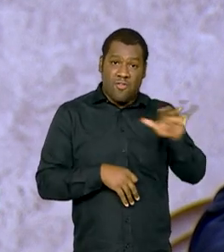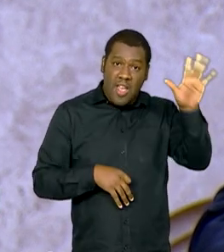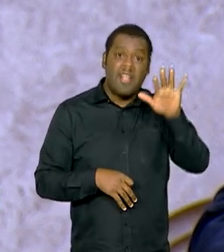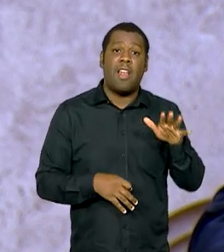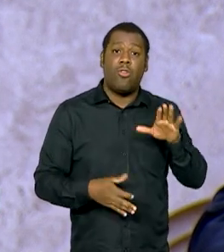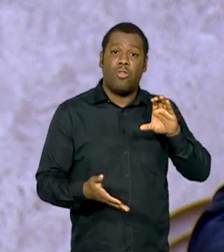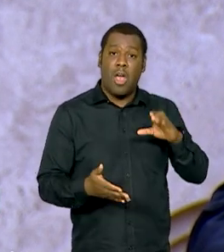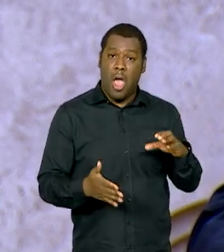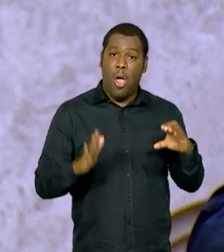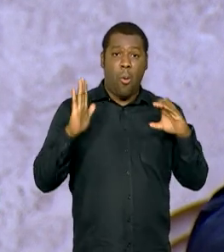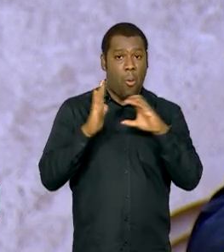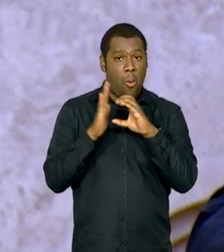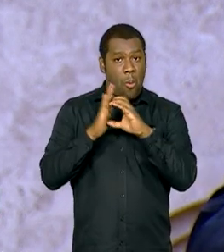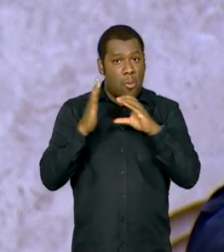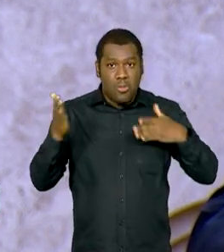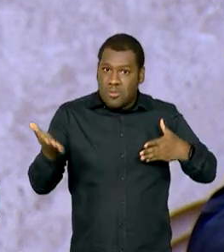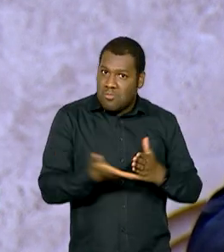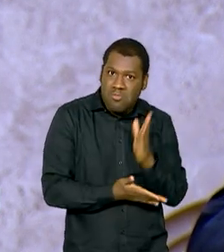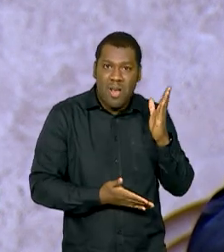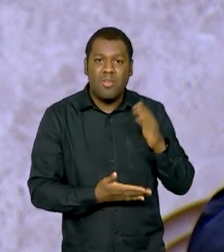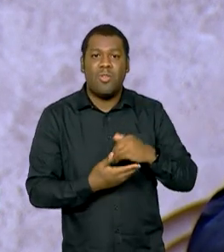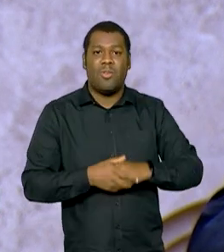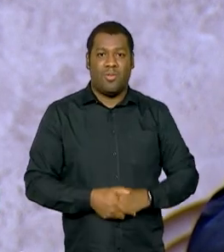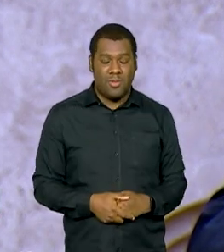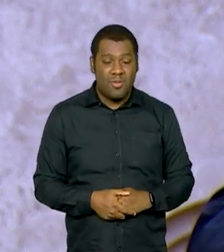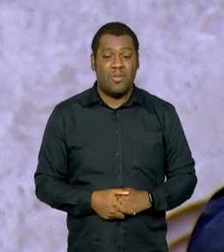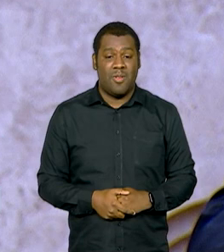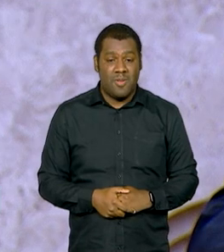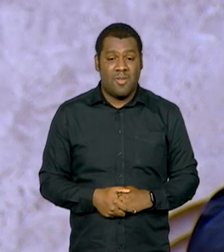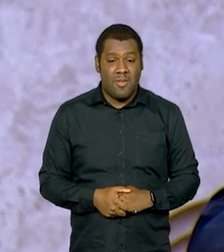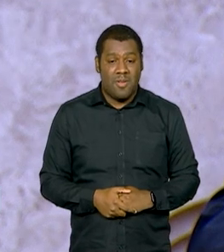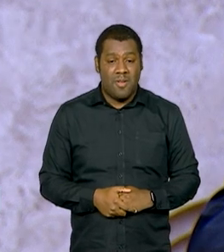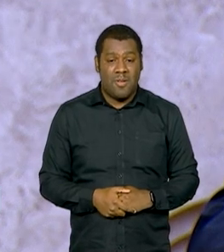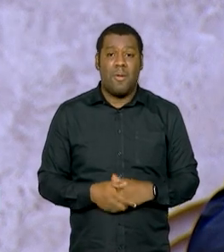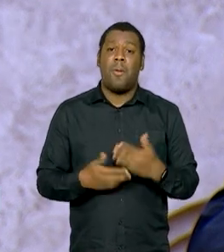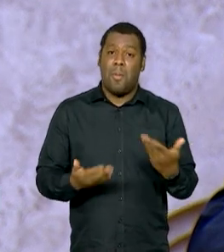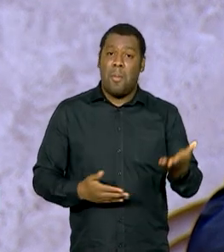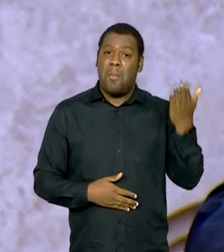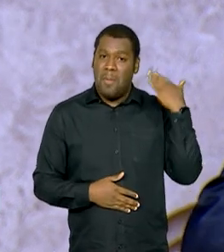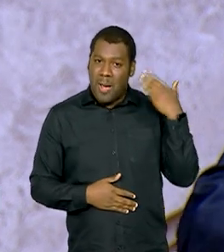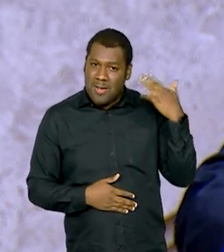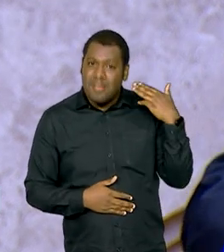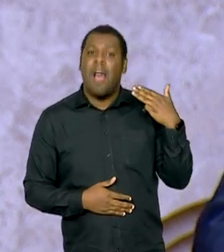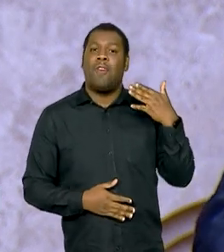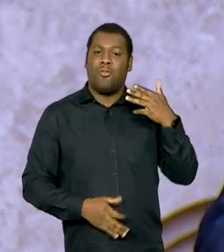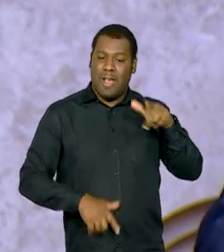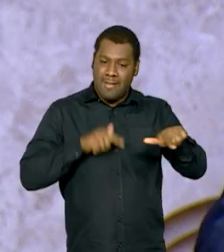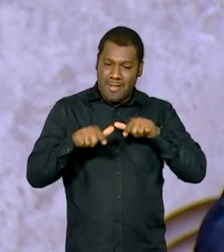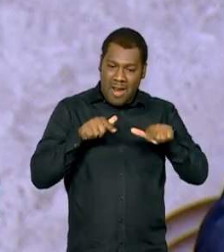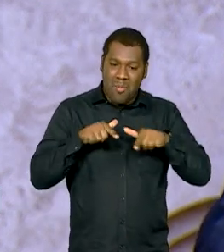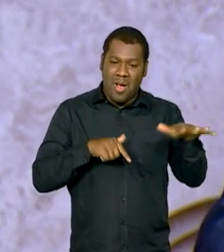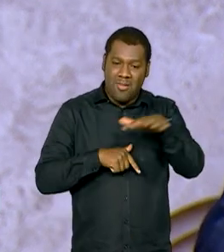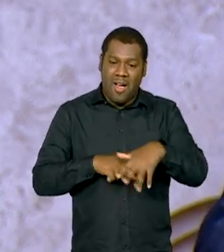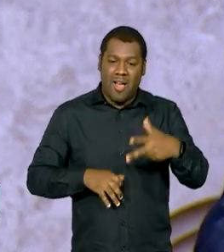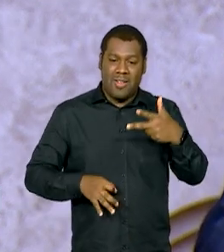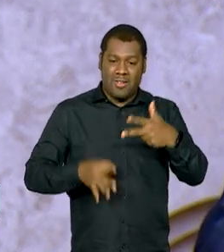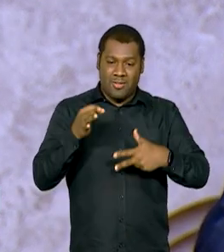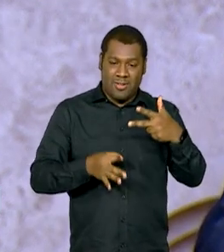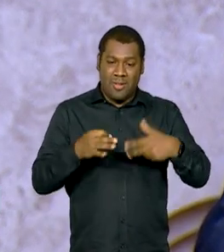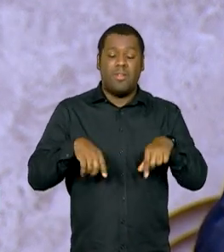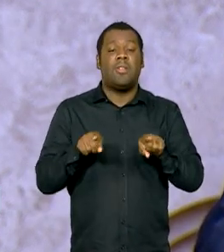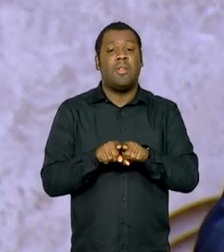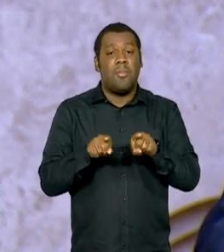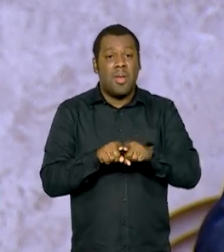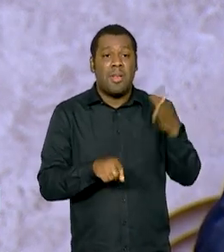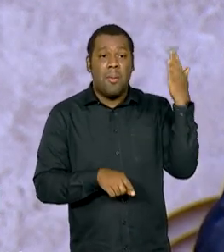foi o primeiro colocado do concurso dele de juiz federal, portanto também trafegou pelo Judiciário e foi secretário do Conselho